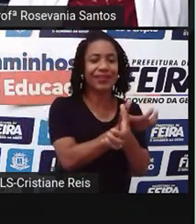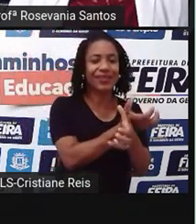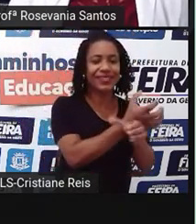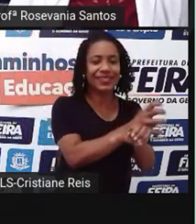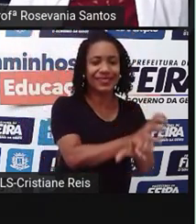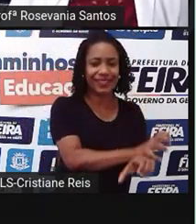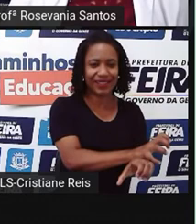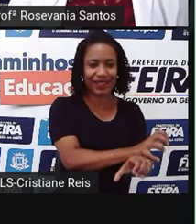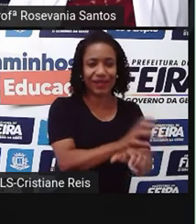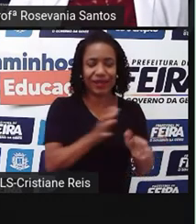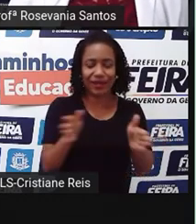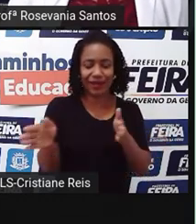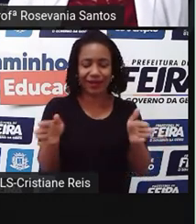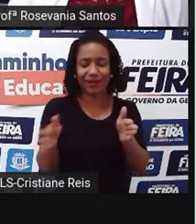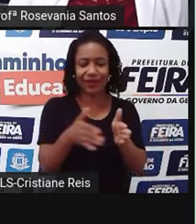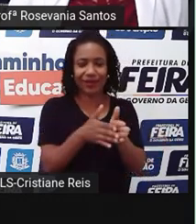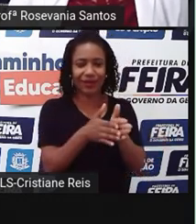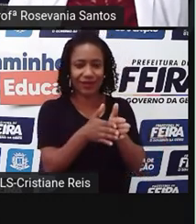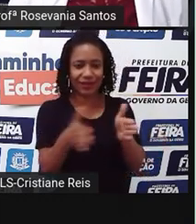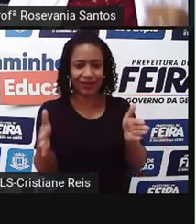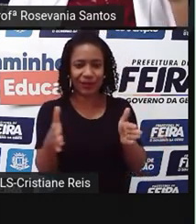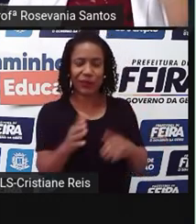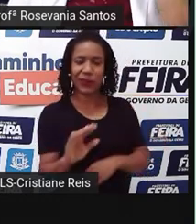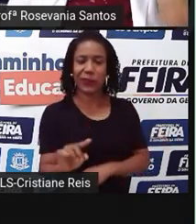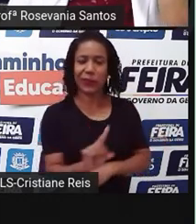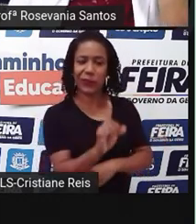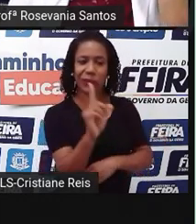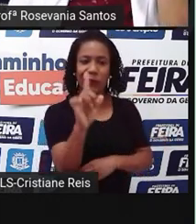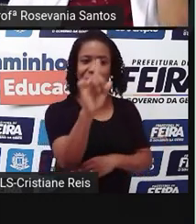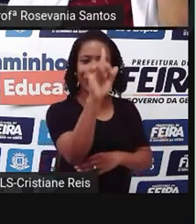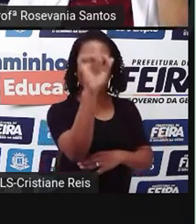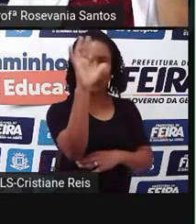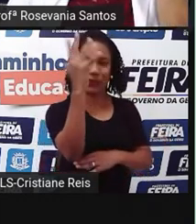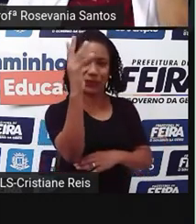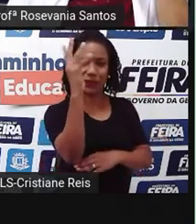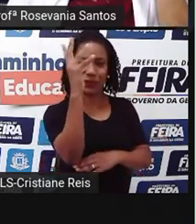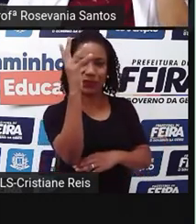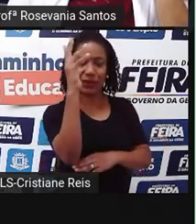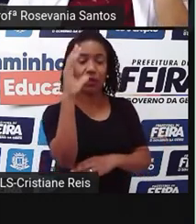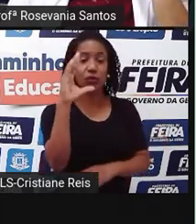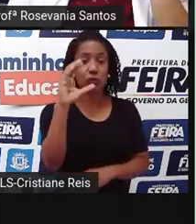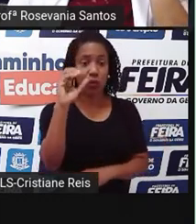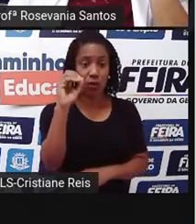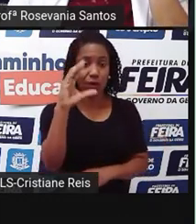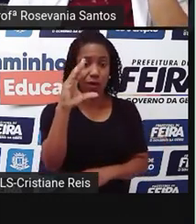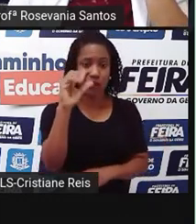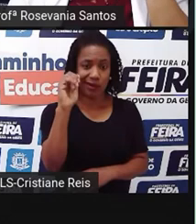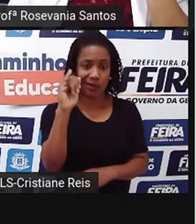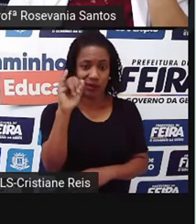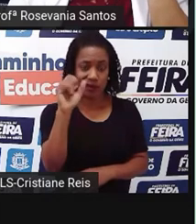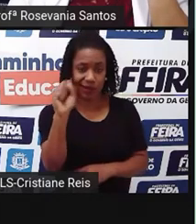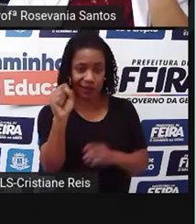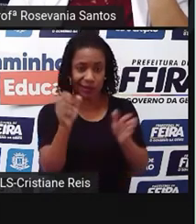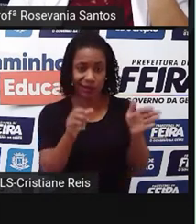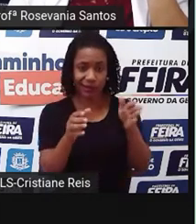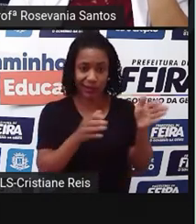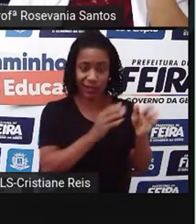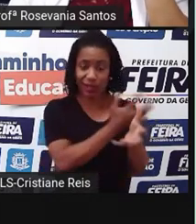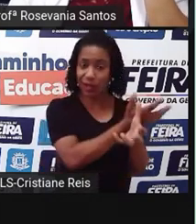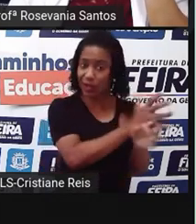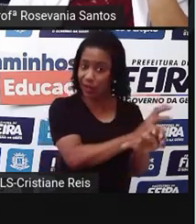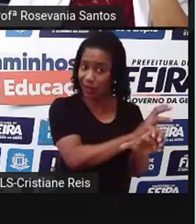dos Cocais. E tem, bora dizer assim, né, a Mata dos Cocais fica entre a Floresta Amazônica e a